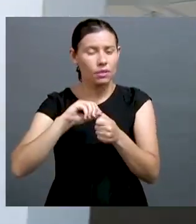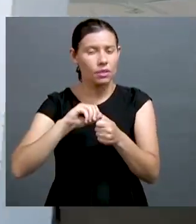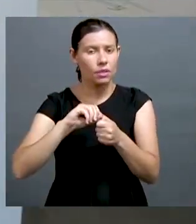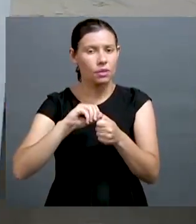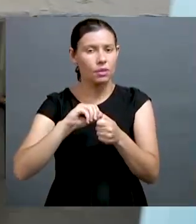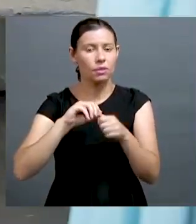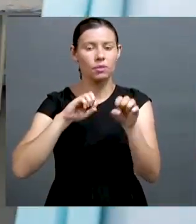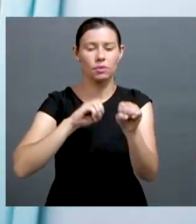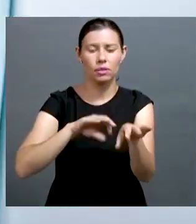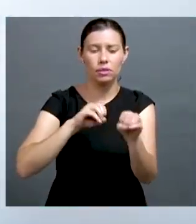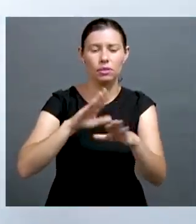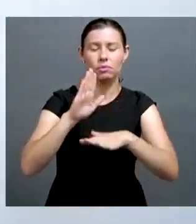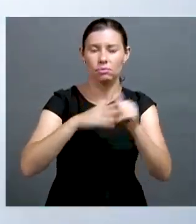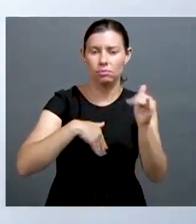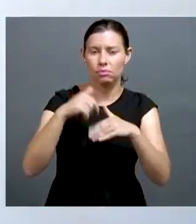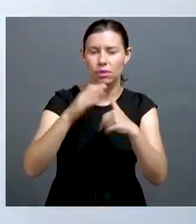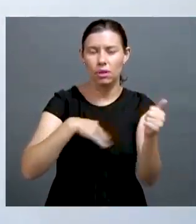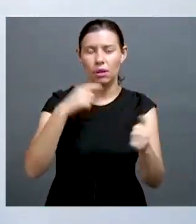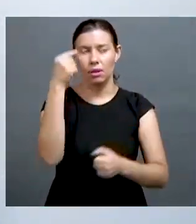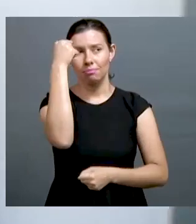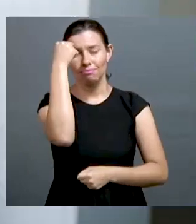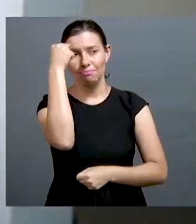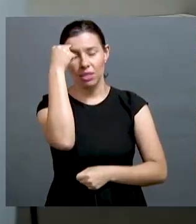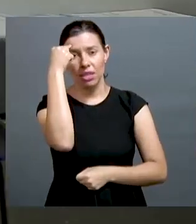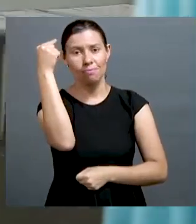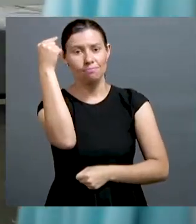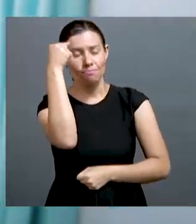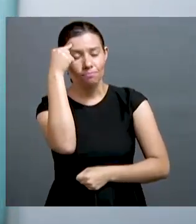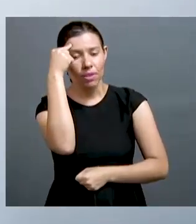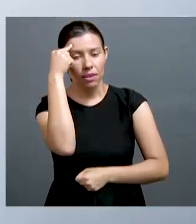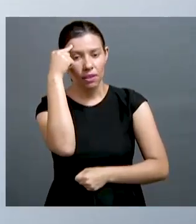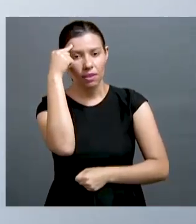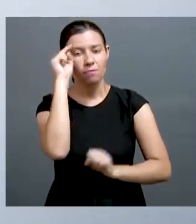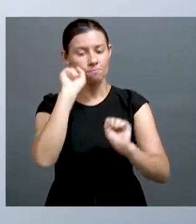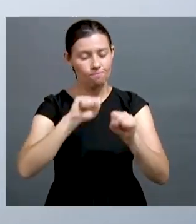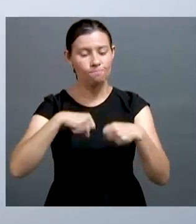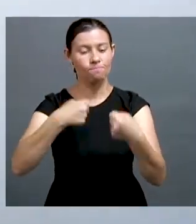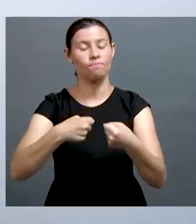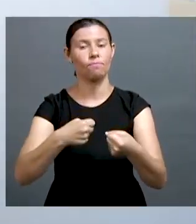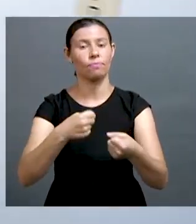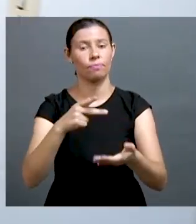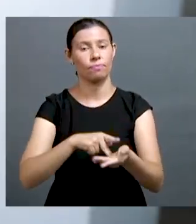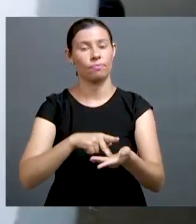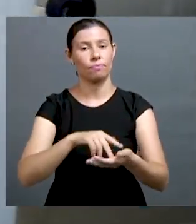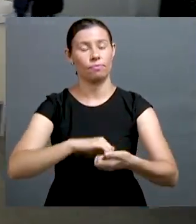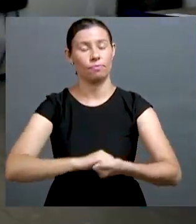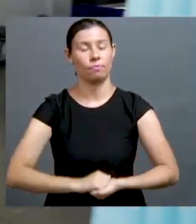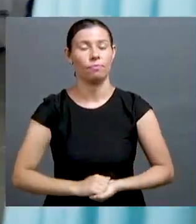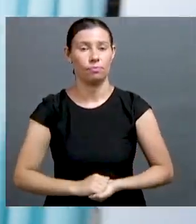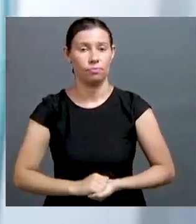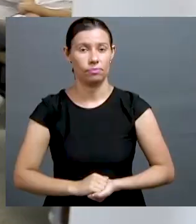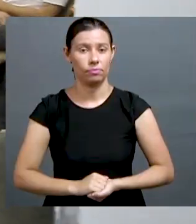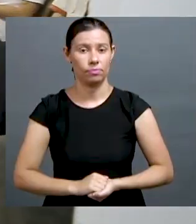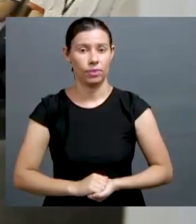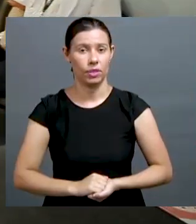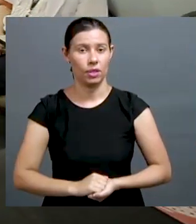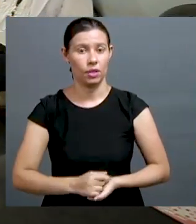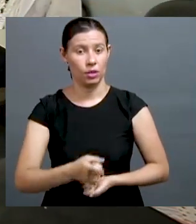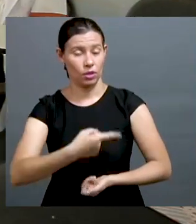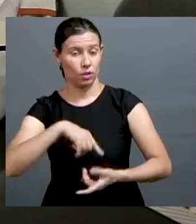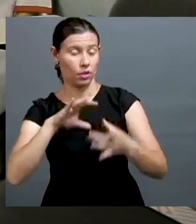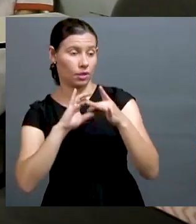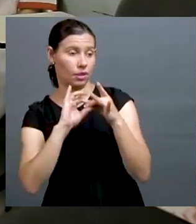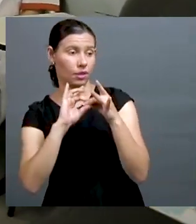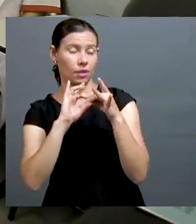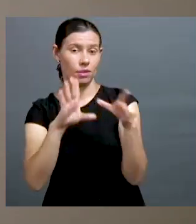que eu entendo que a gente tenta fazer, né, da nossa prática um lugar de pensar. E do